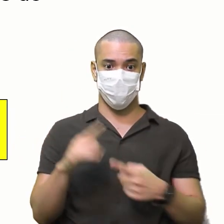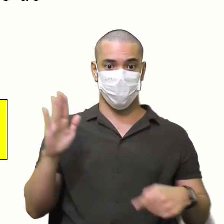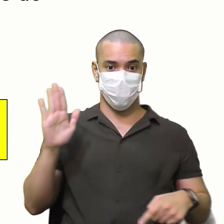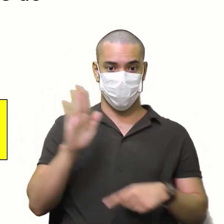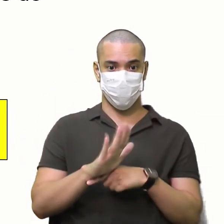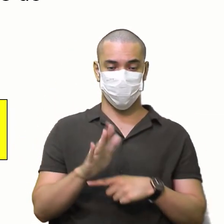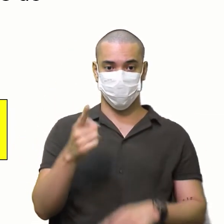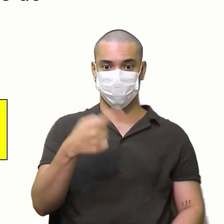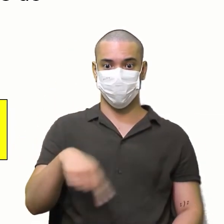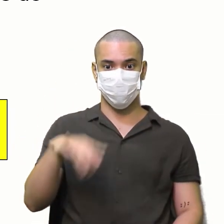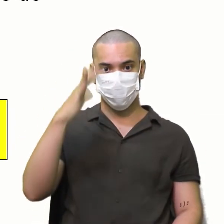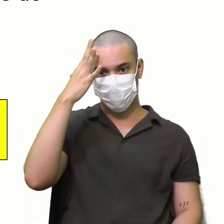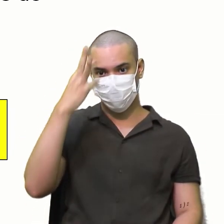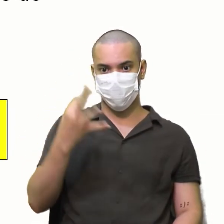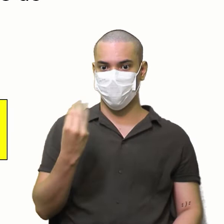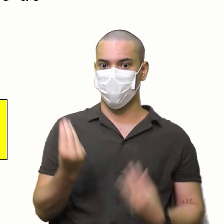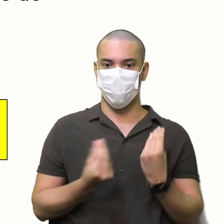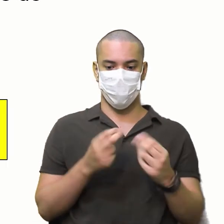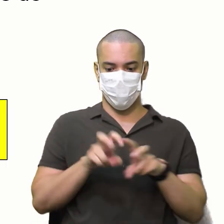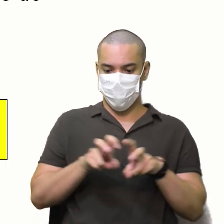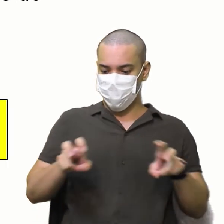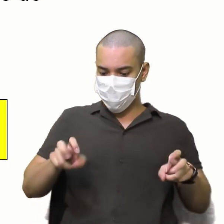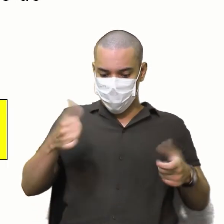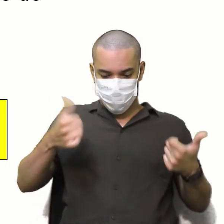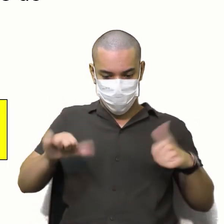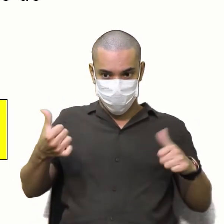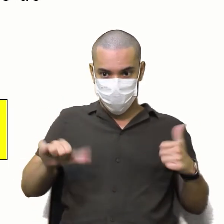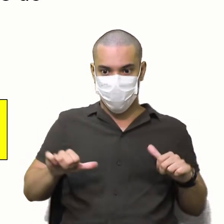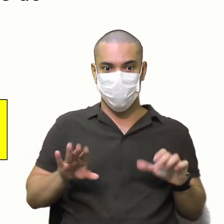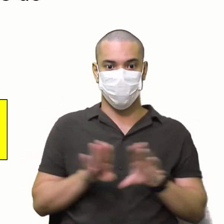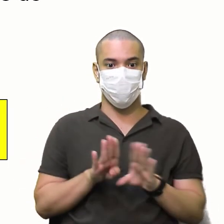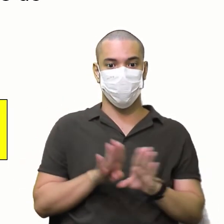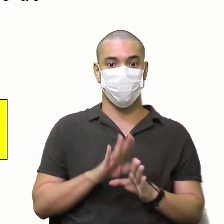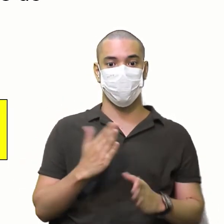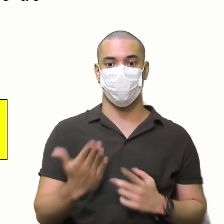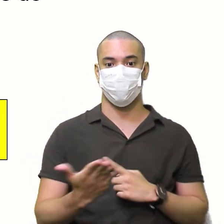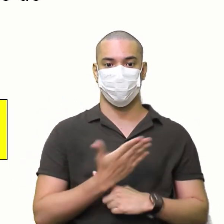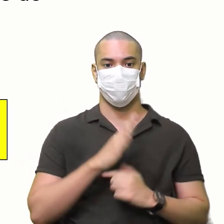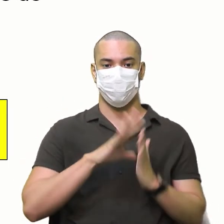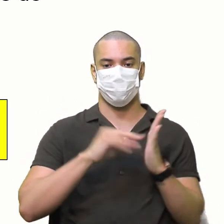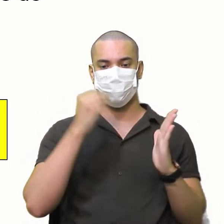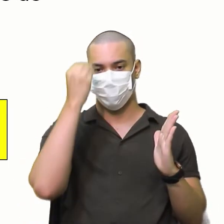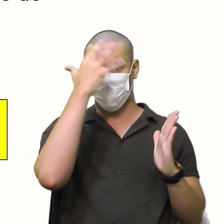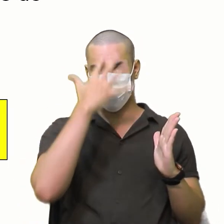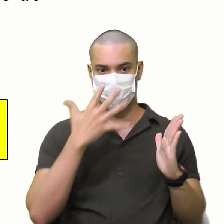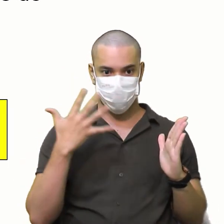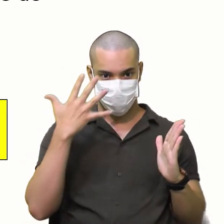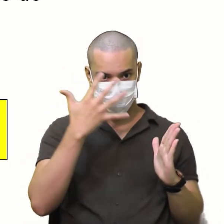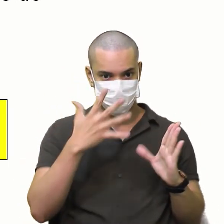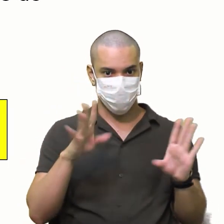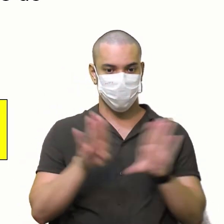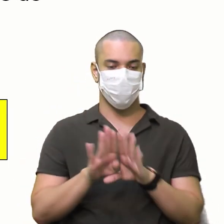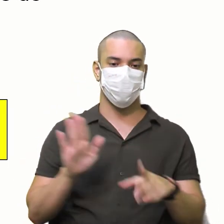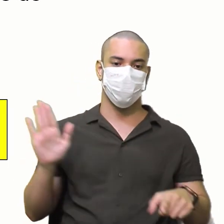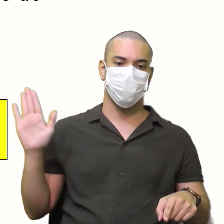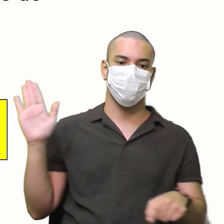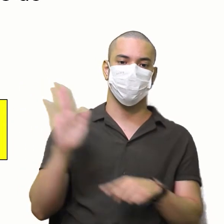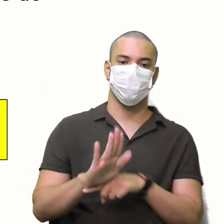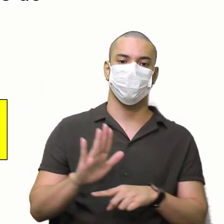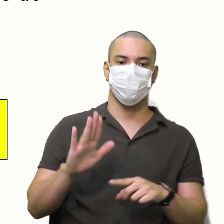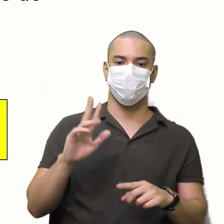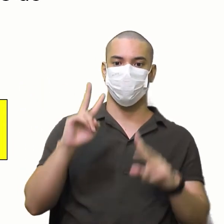Como a banca pensa Te ajudam Na interpretação Das questões Te ajudam também A